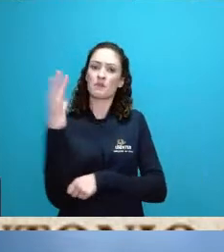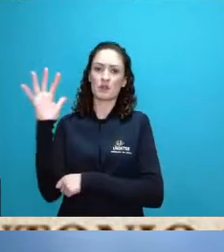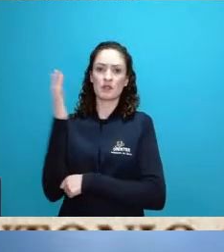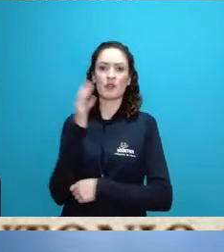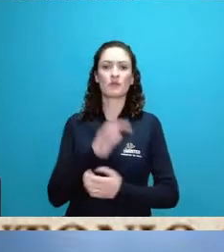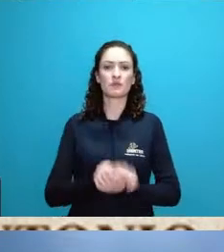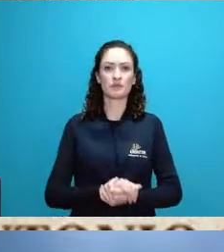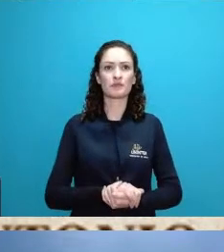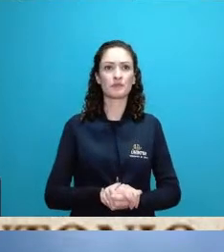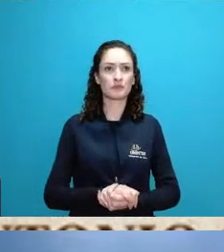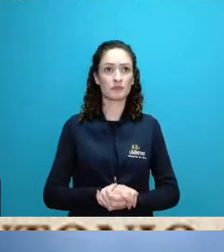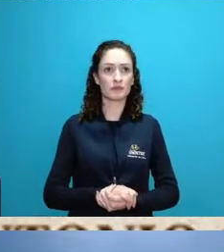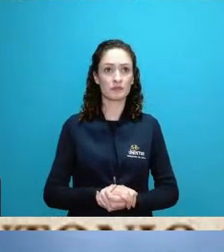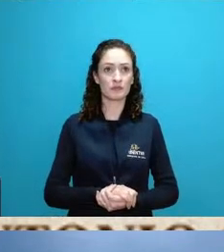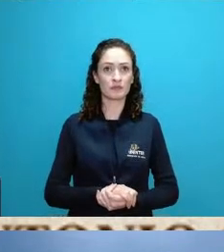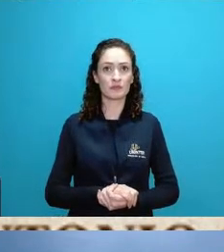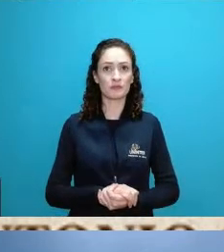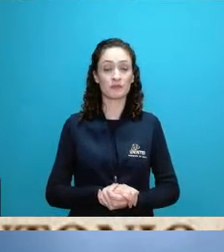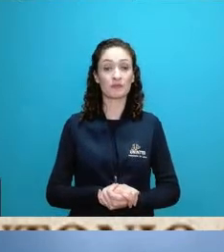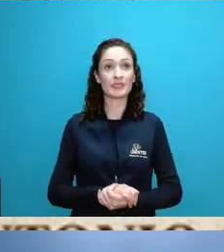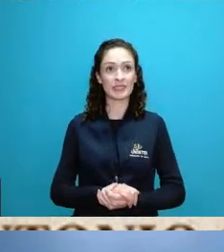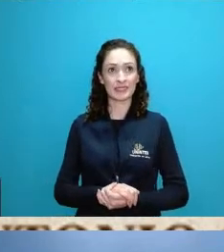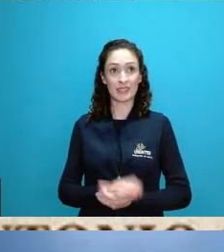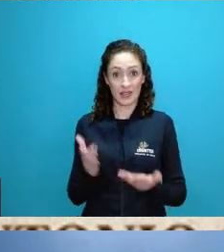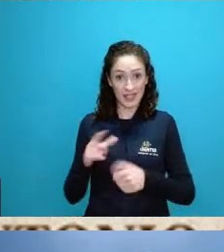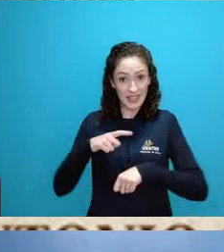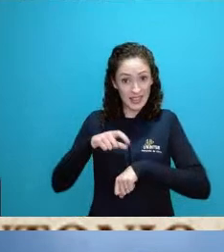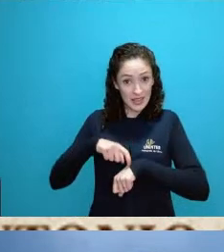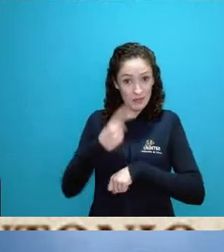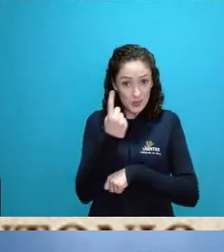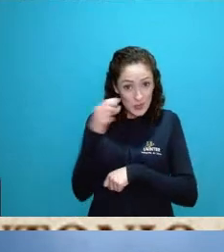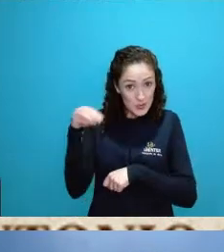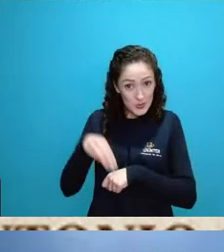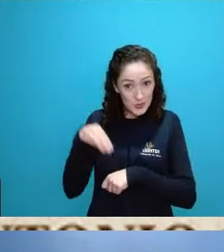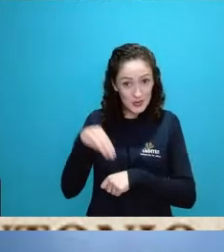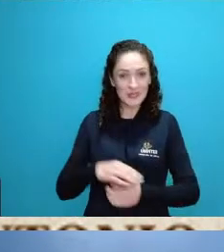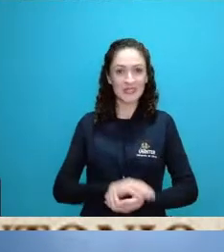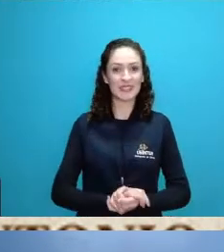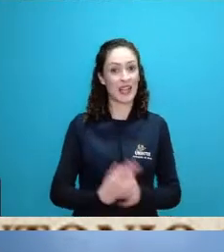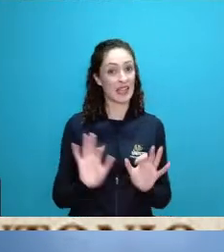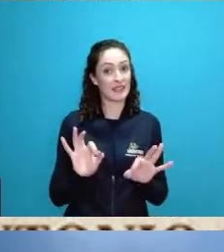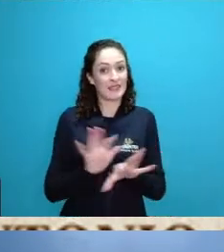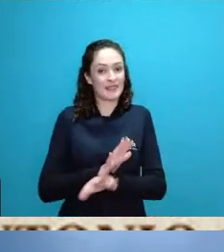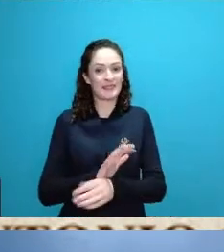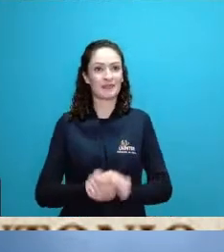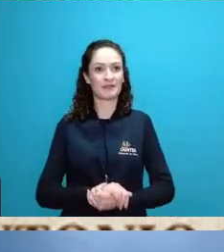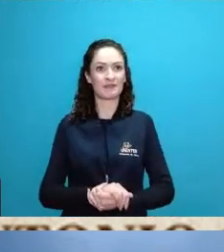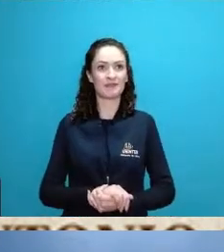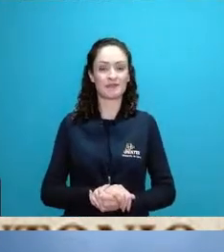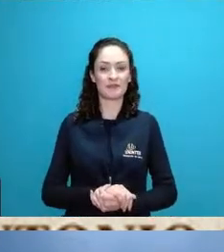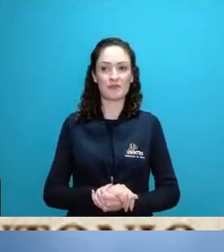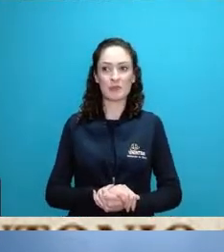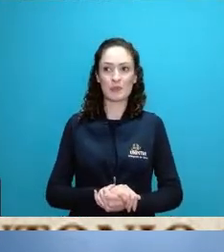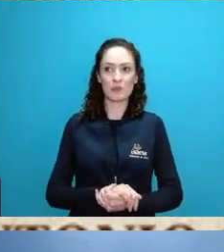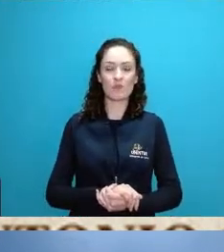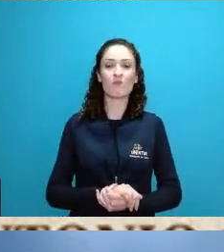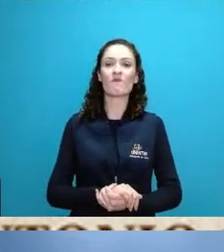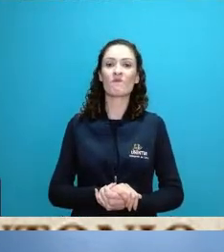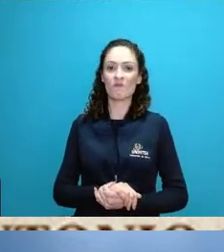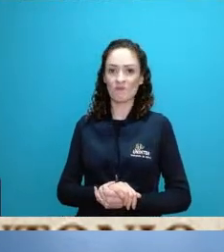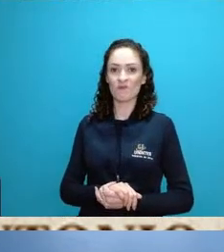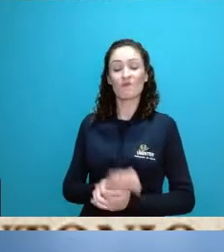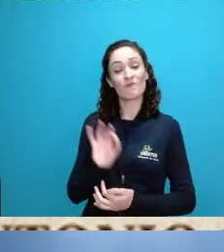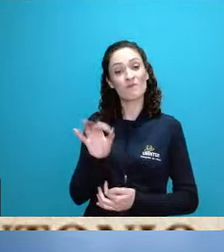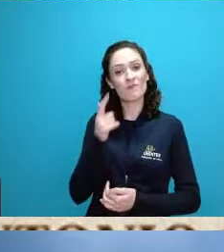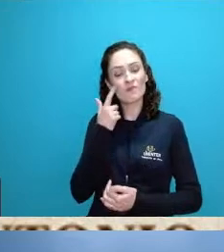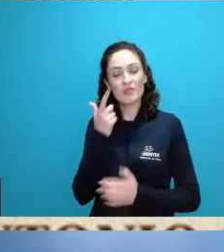Maravilha Nicole temos um minutinho você quer fazer a sua pergunta e aí a gente encerra tá é na minha pergunta até interessante porque ela de